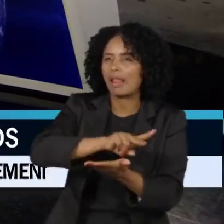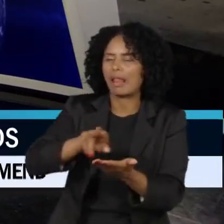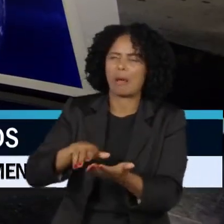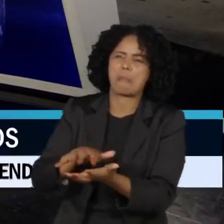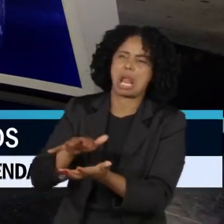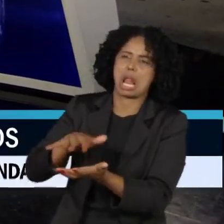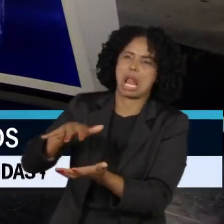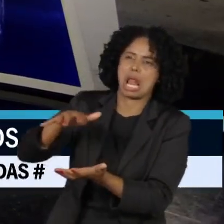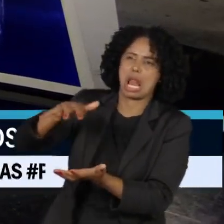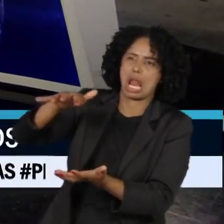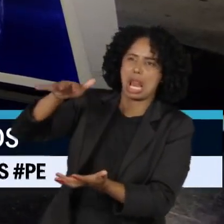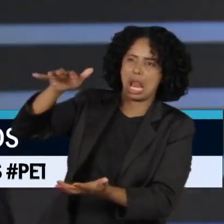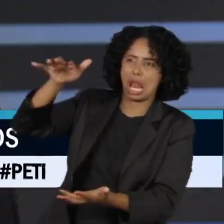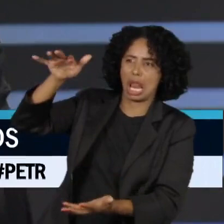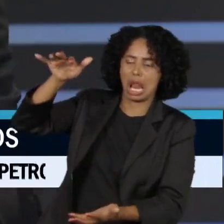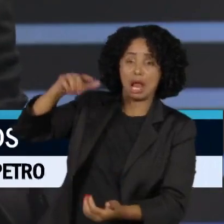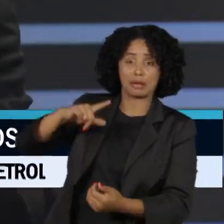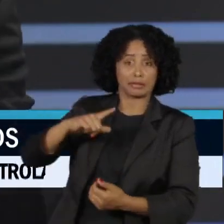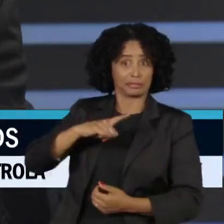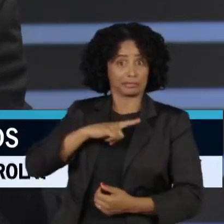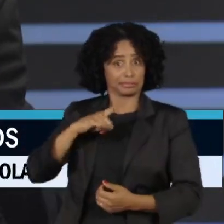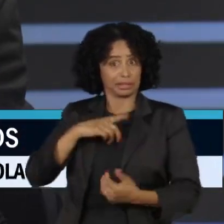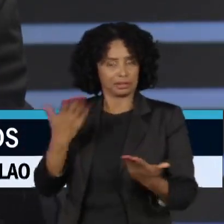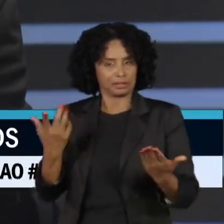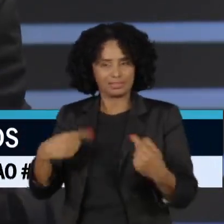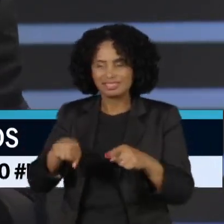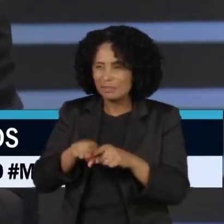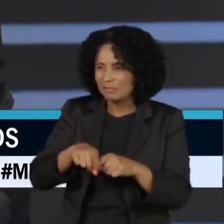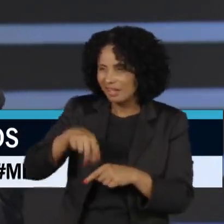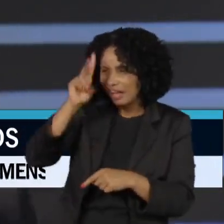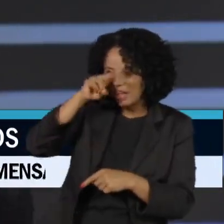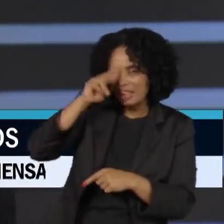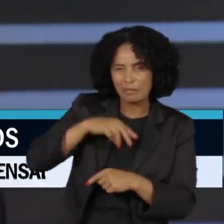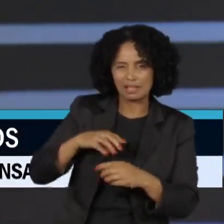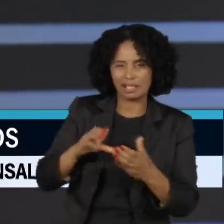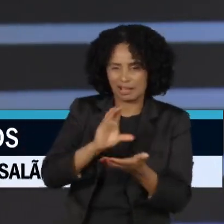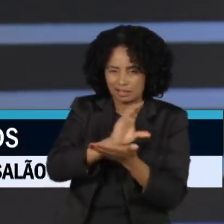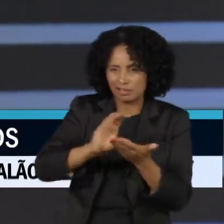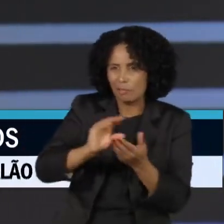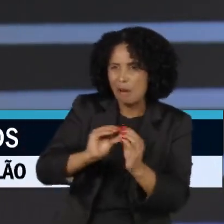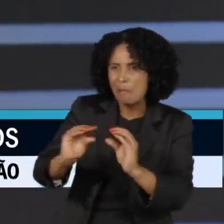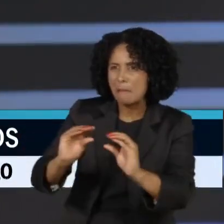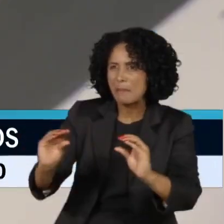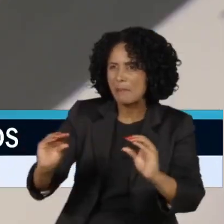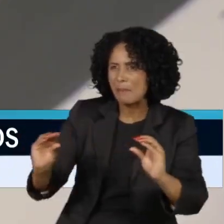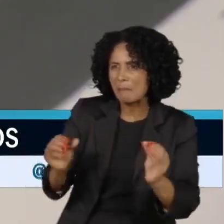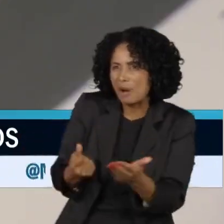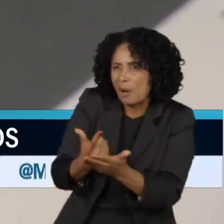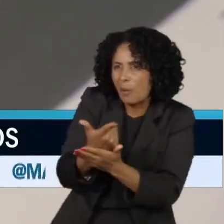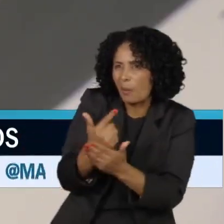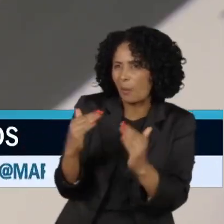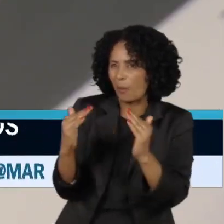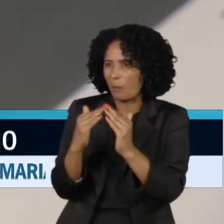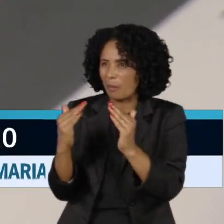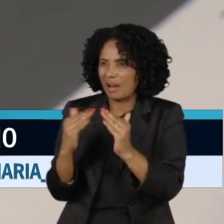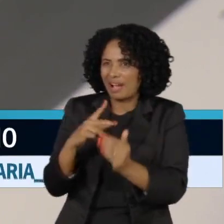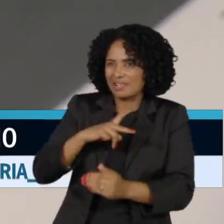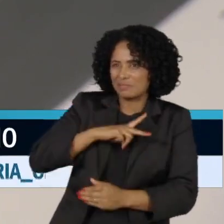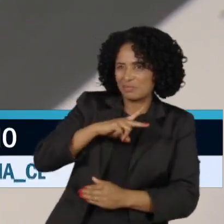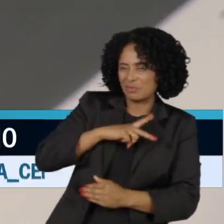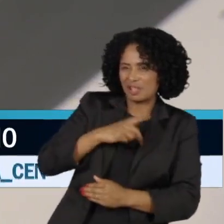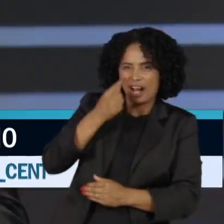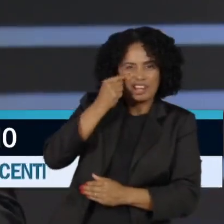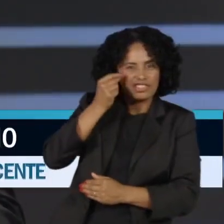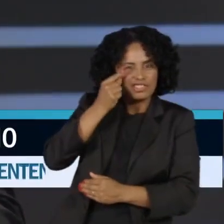República que agora vão começar a rolar, como o caso das rachadinhas, o caso de compra de imóveis com dinheiro vivo e tantas outras situações.